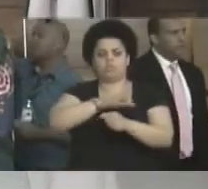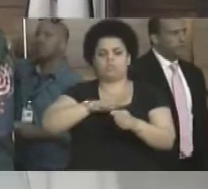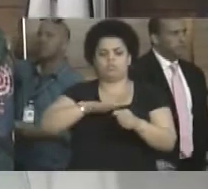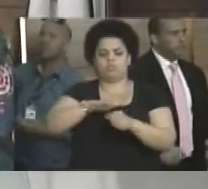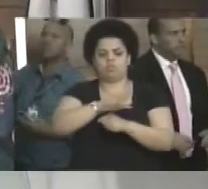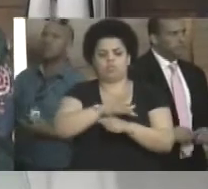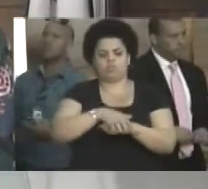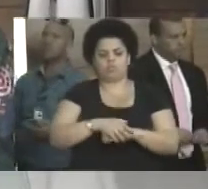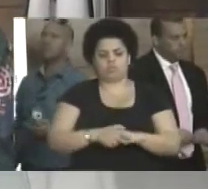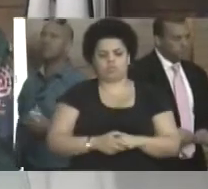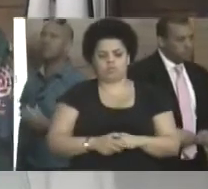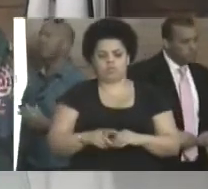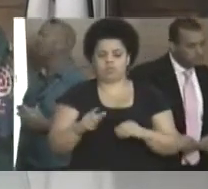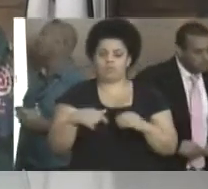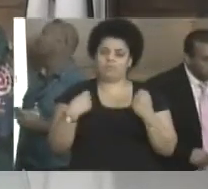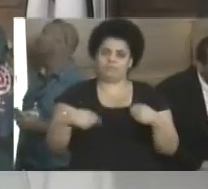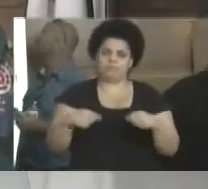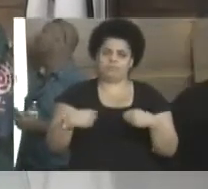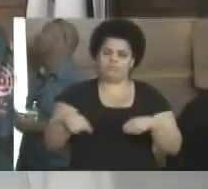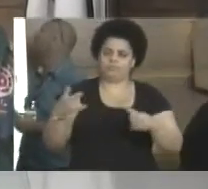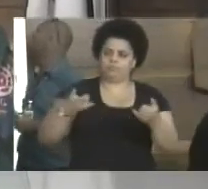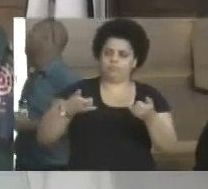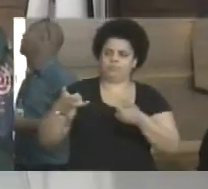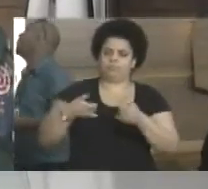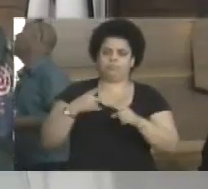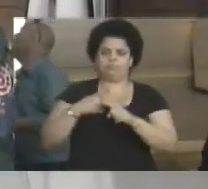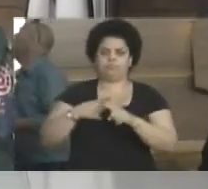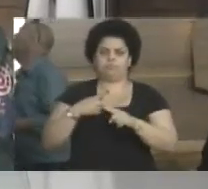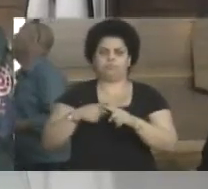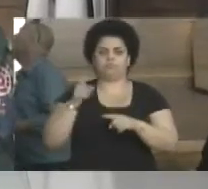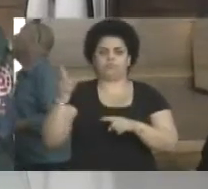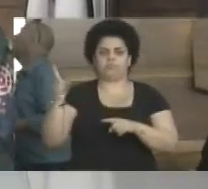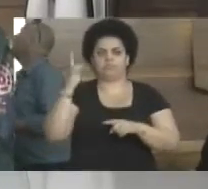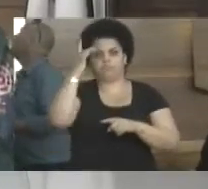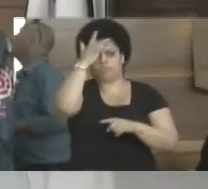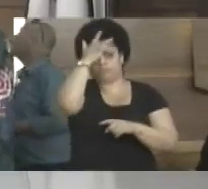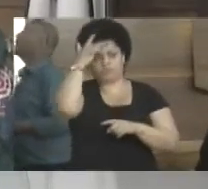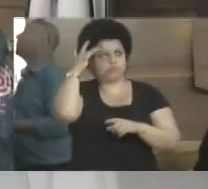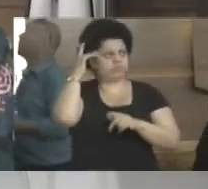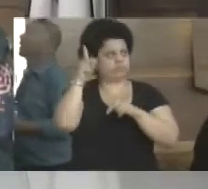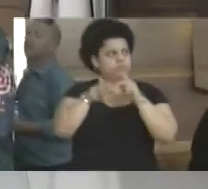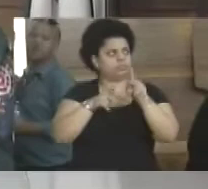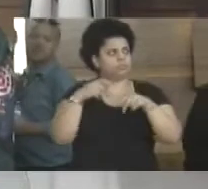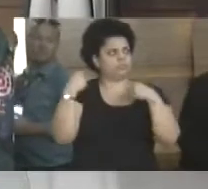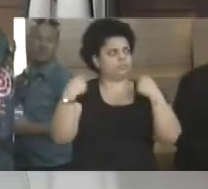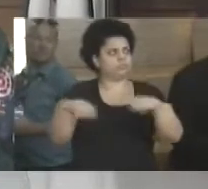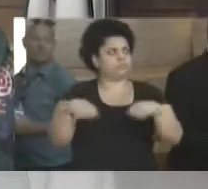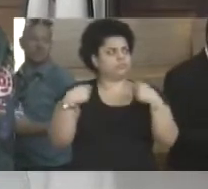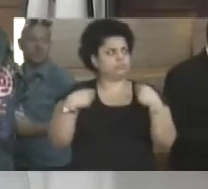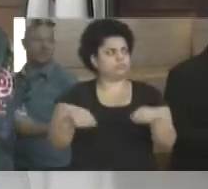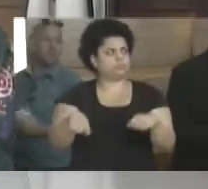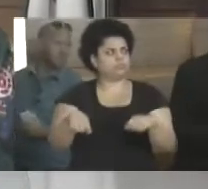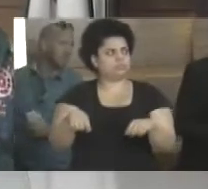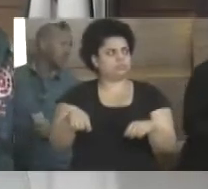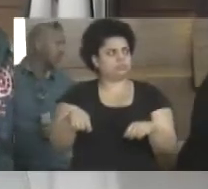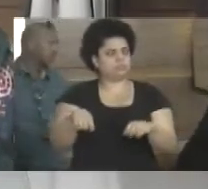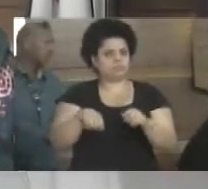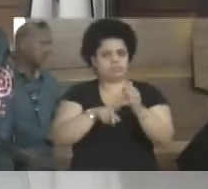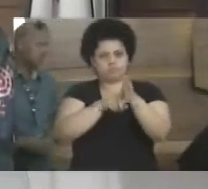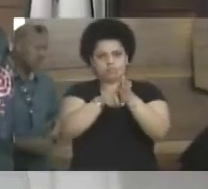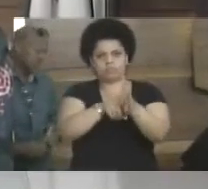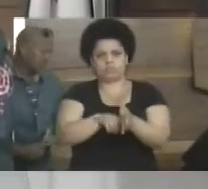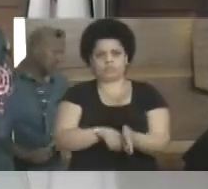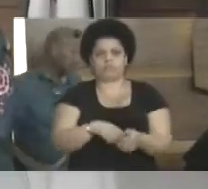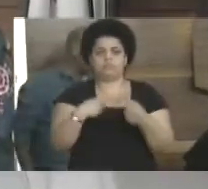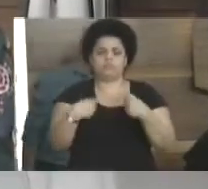É necessária essa informação, uma vez que a população necessita realizar e os exames